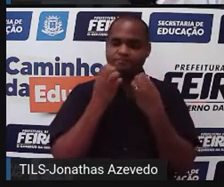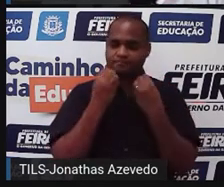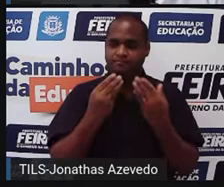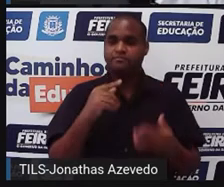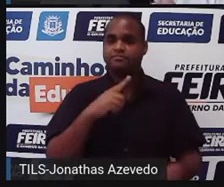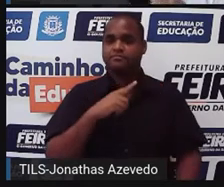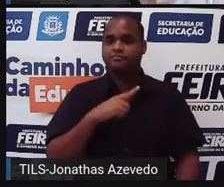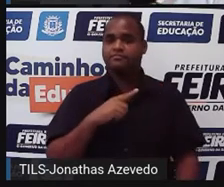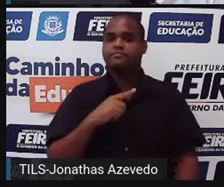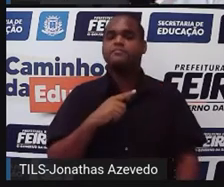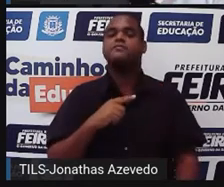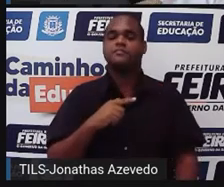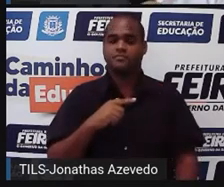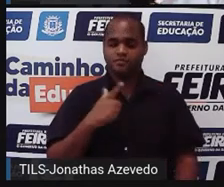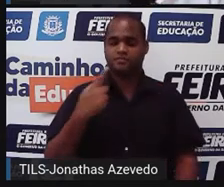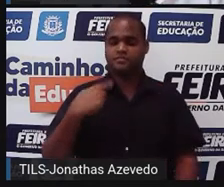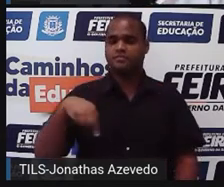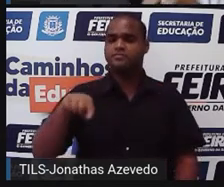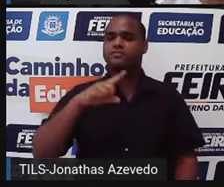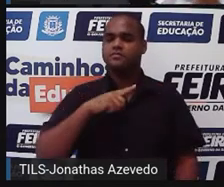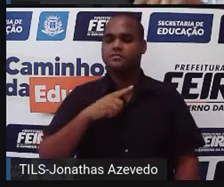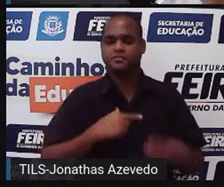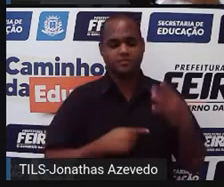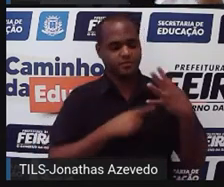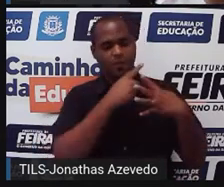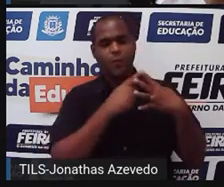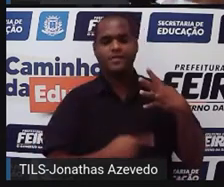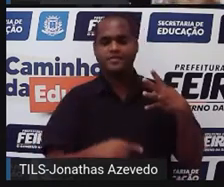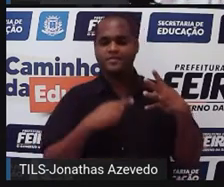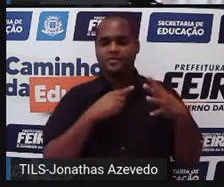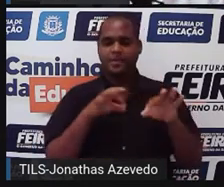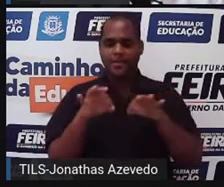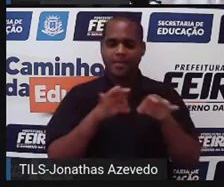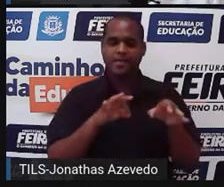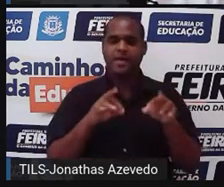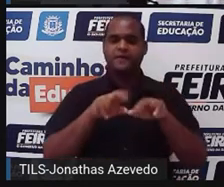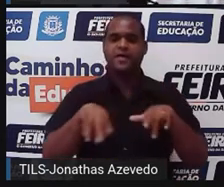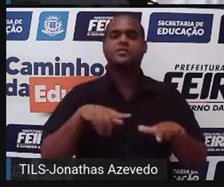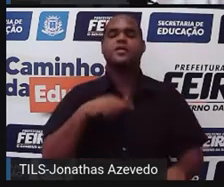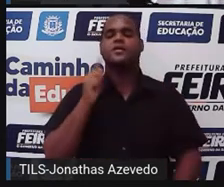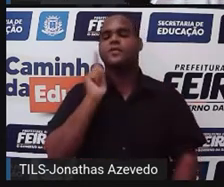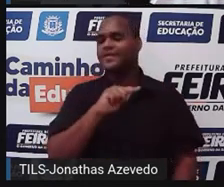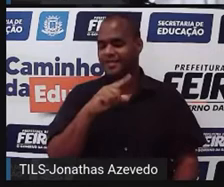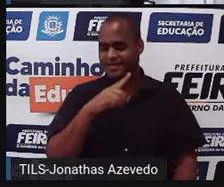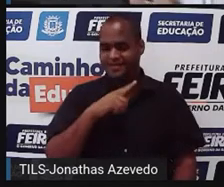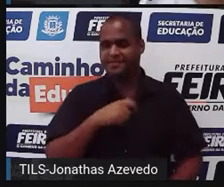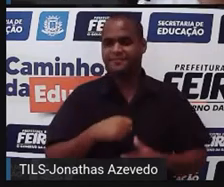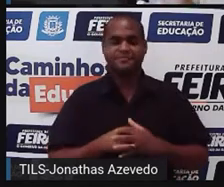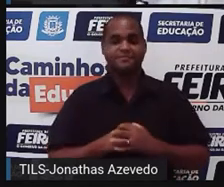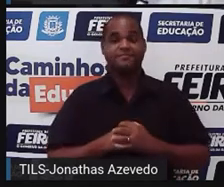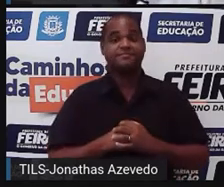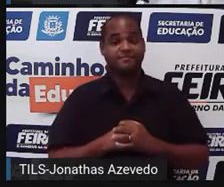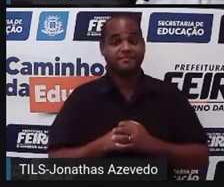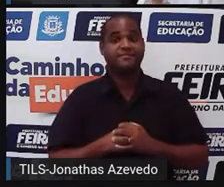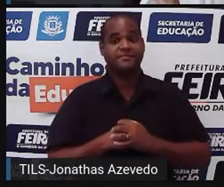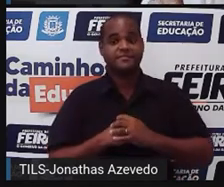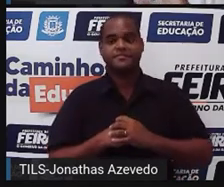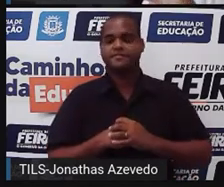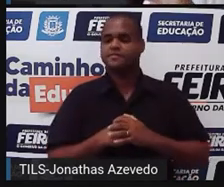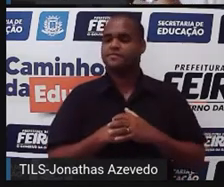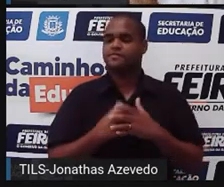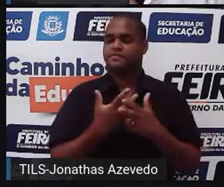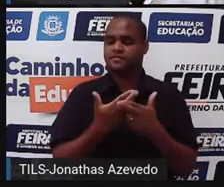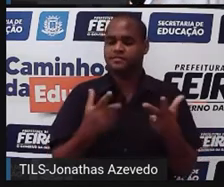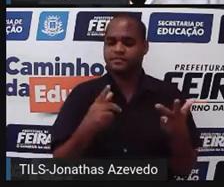Segura, porque a gente vai usar esses quatro passos pra resolver problema aqui nessa aula, tá bom? Mas até aqui você